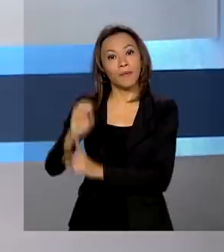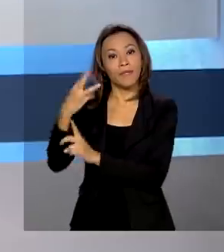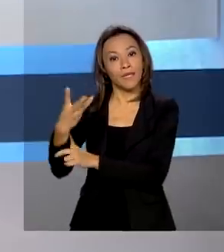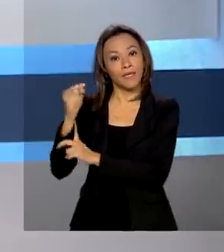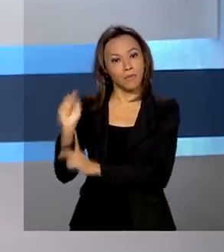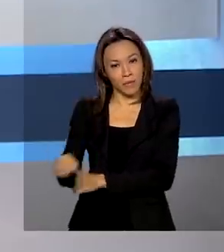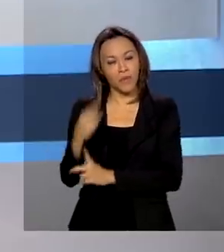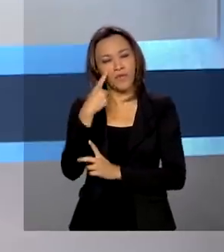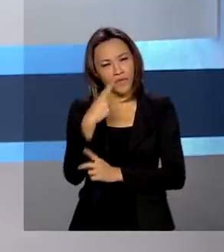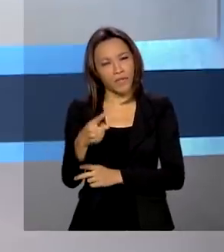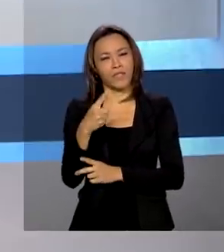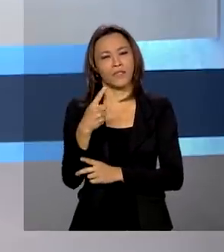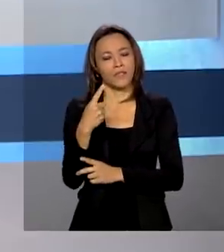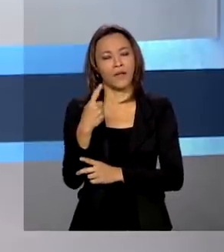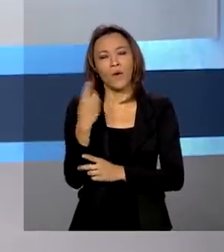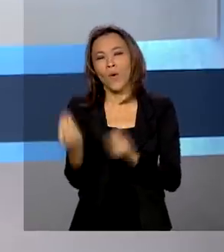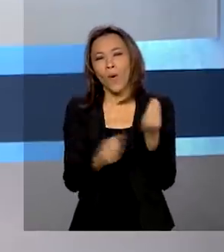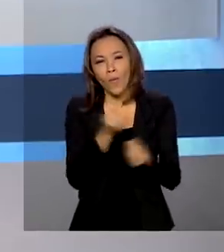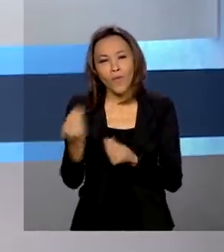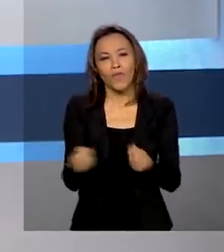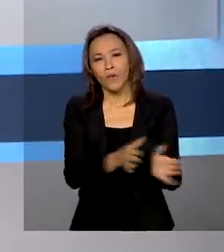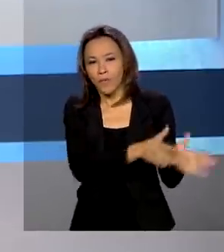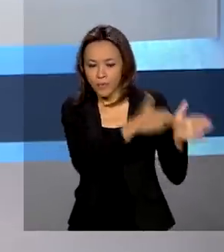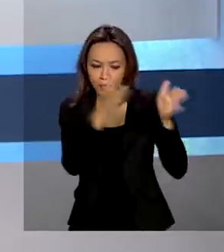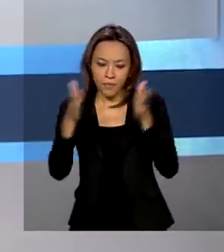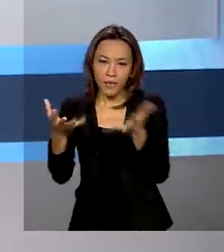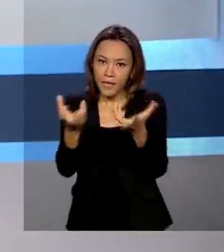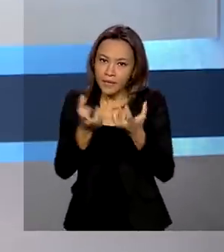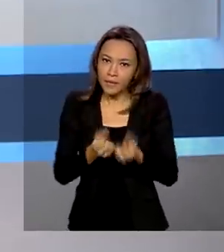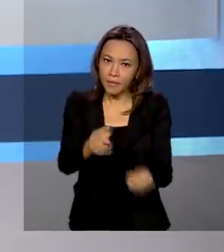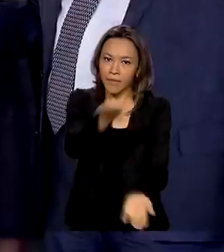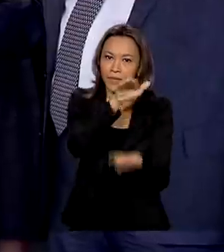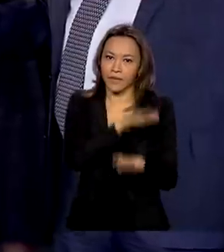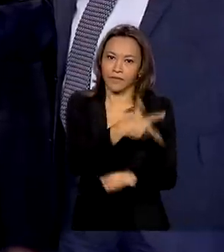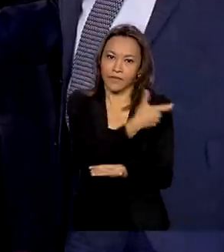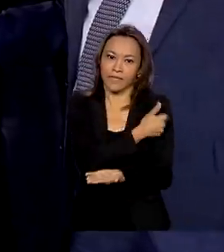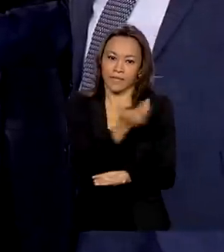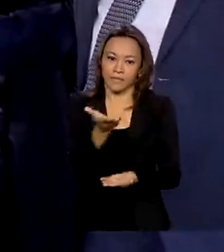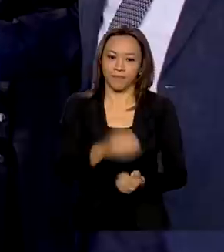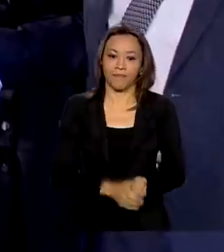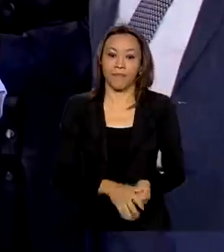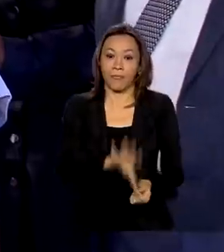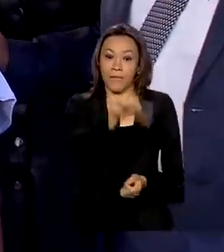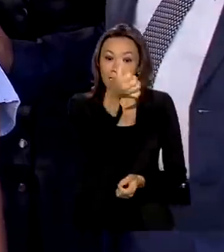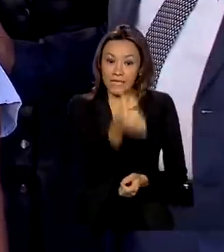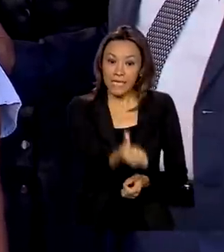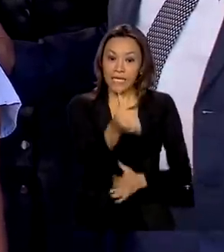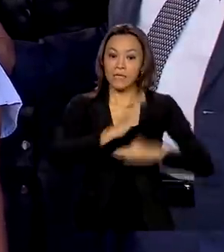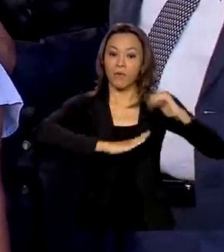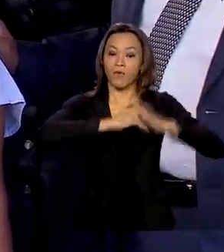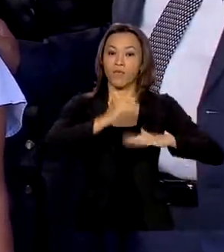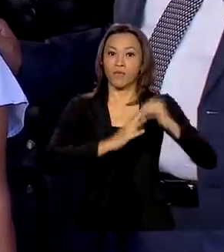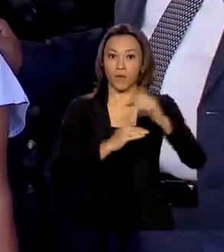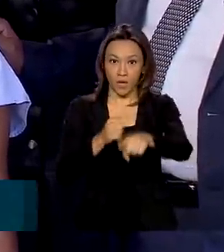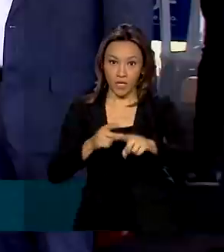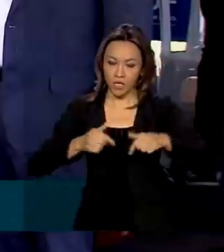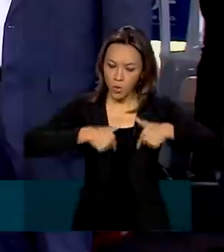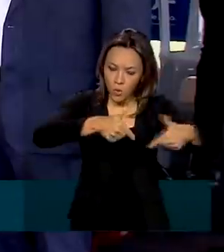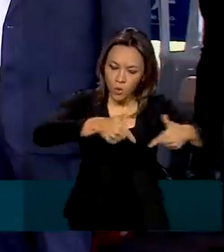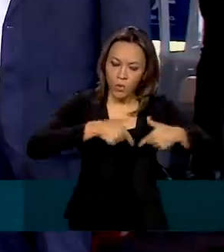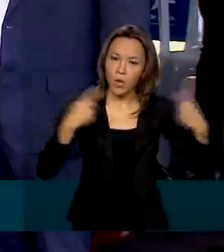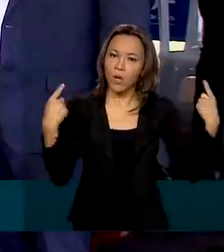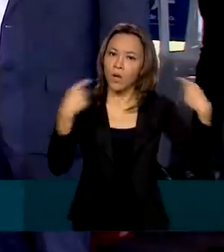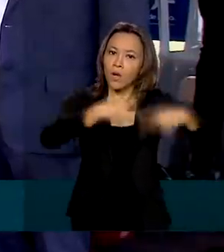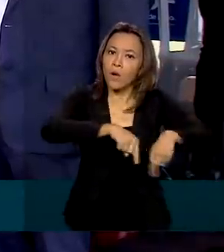agora os primeiros a receber a dose nestes dois locais. Seis profissionais que atuam no combate ao novo coronavírus